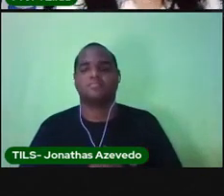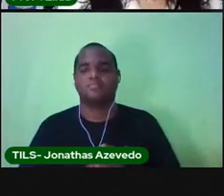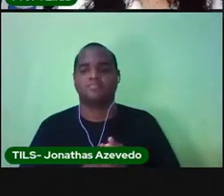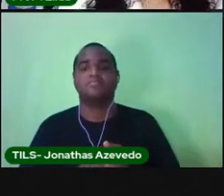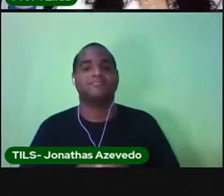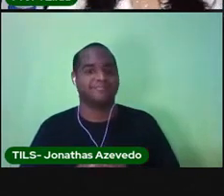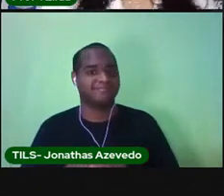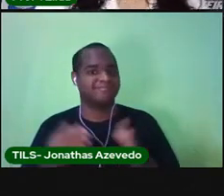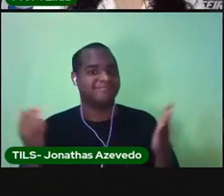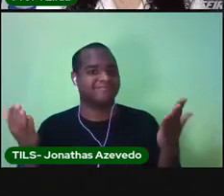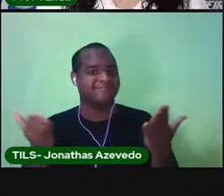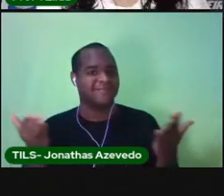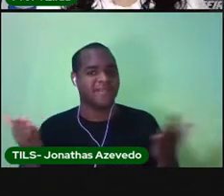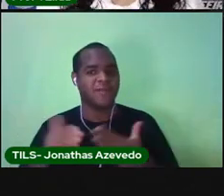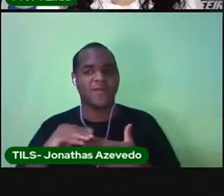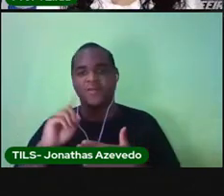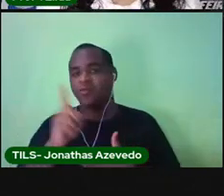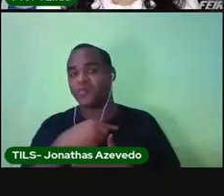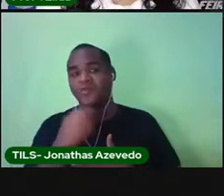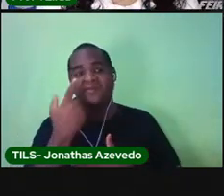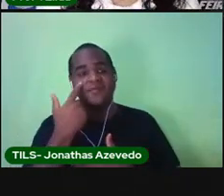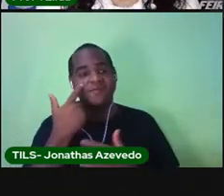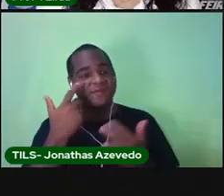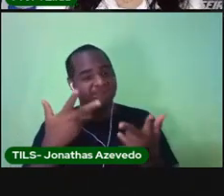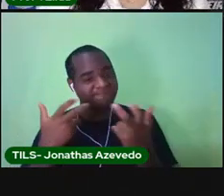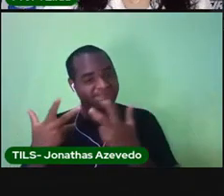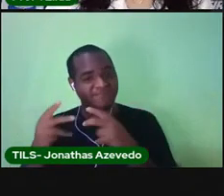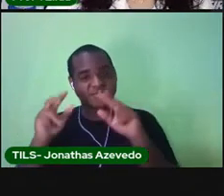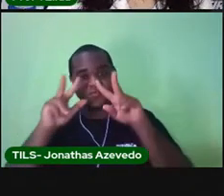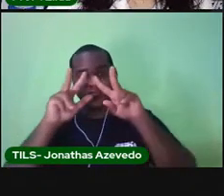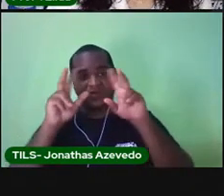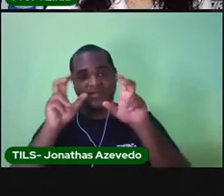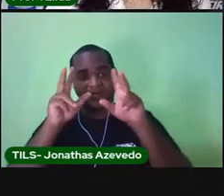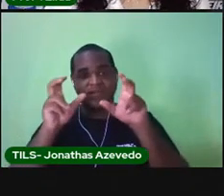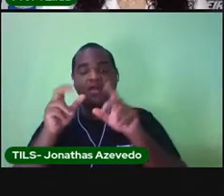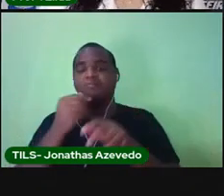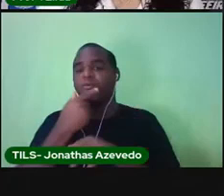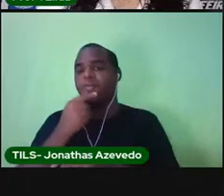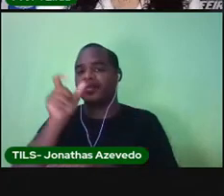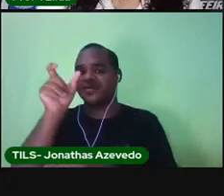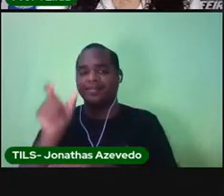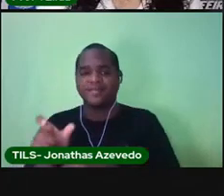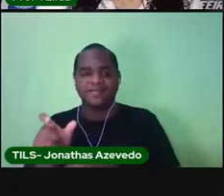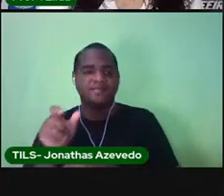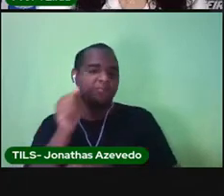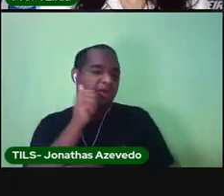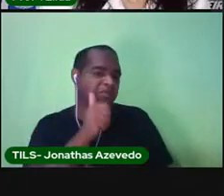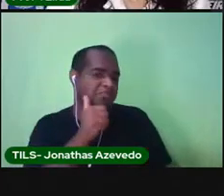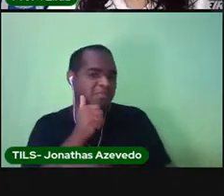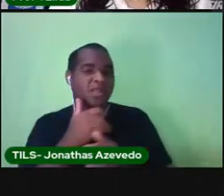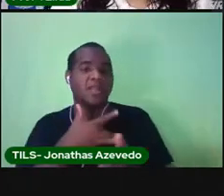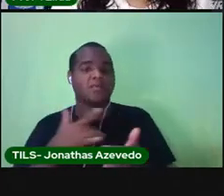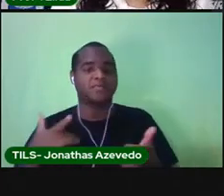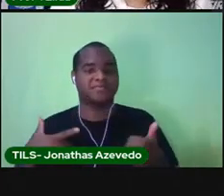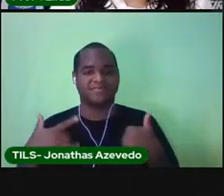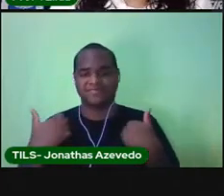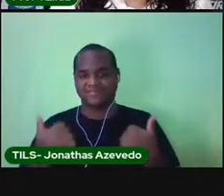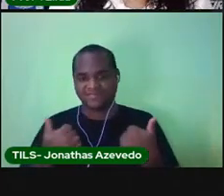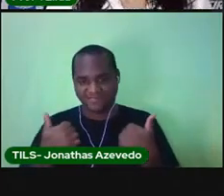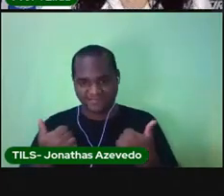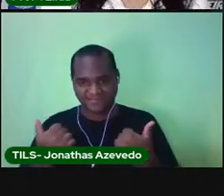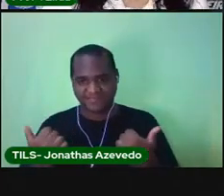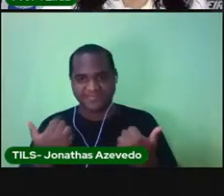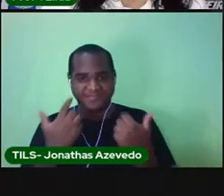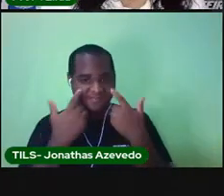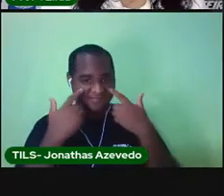Agora, nós vamos ver o tema de hoje. O ser humano e a saúde. Olha o que eu trouxe